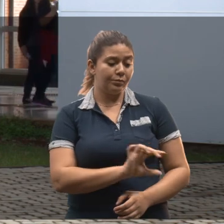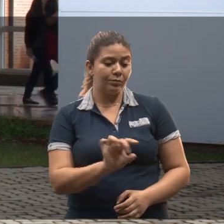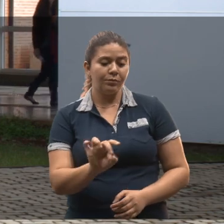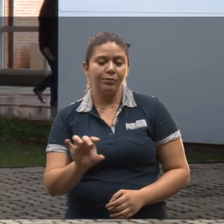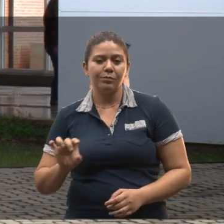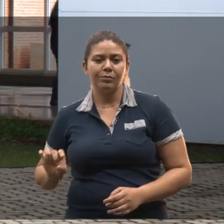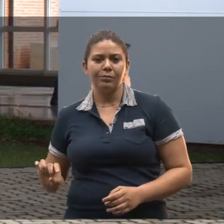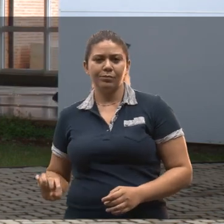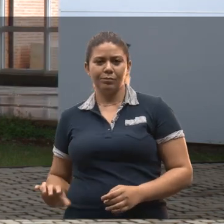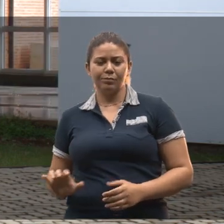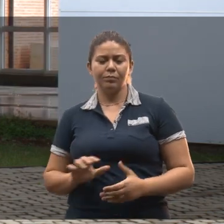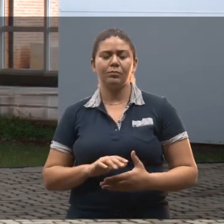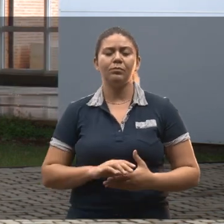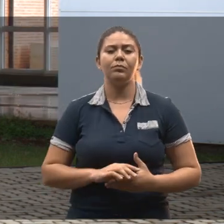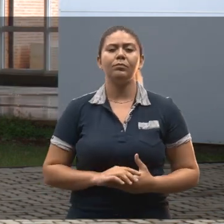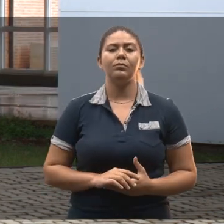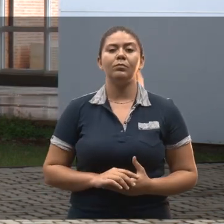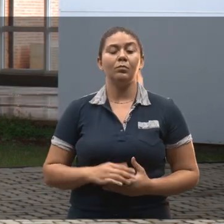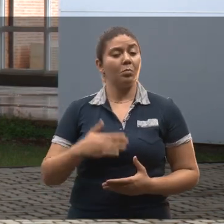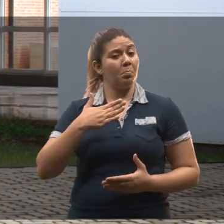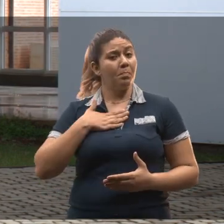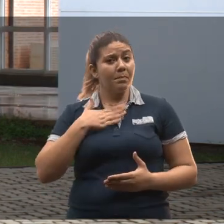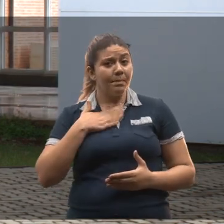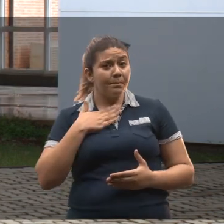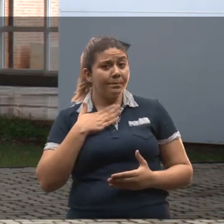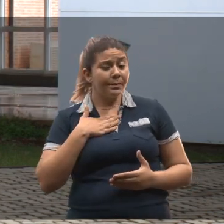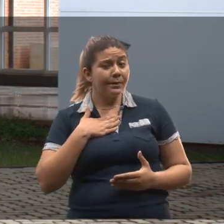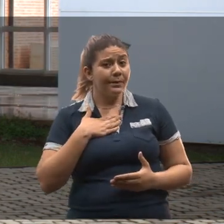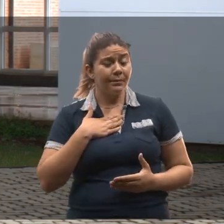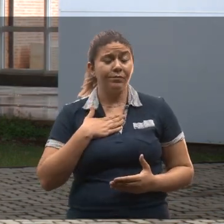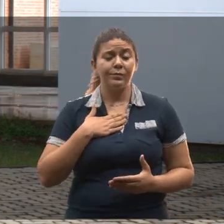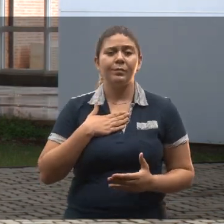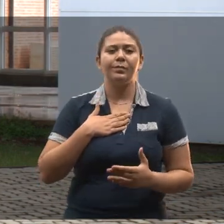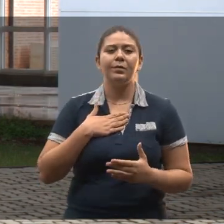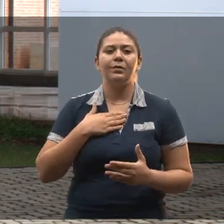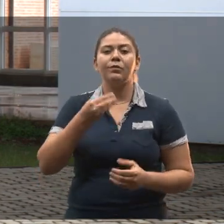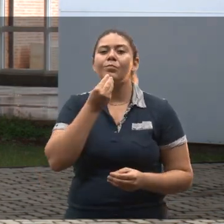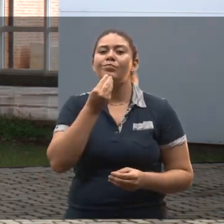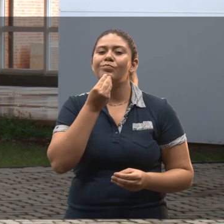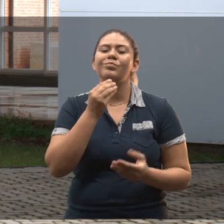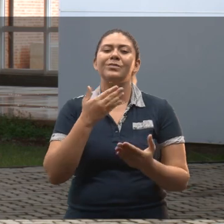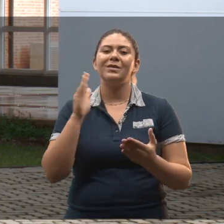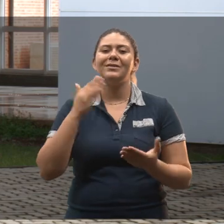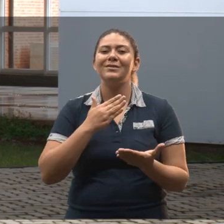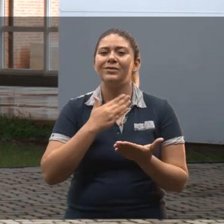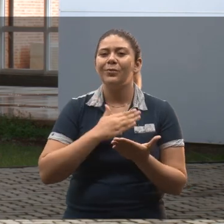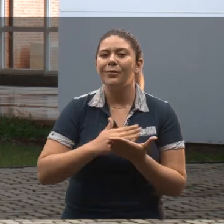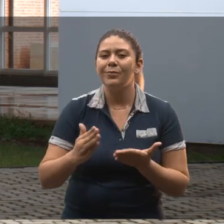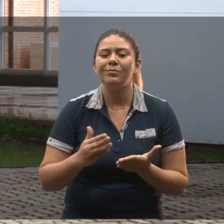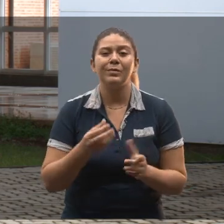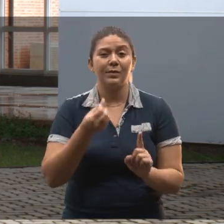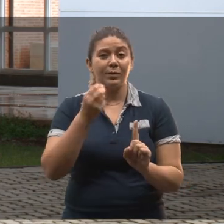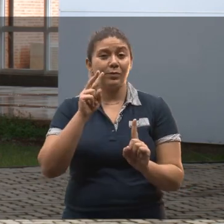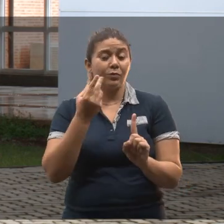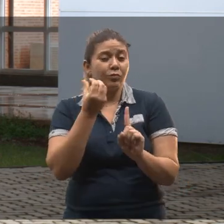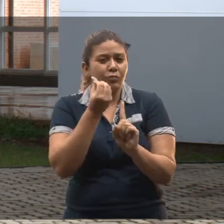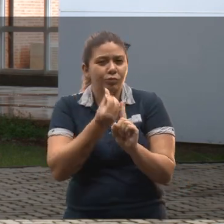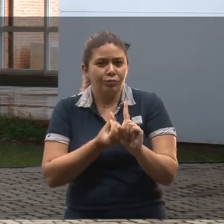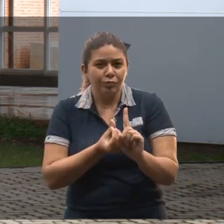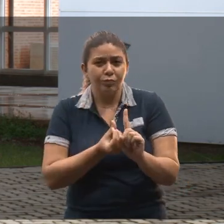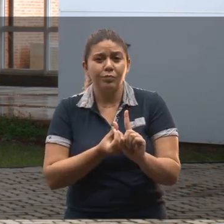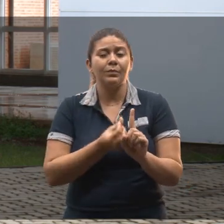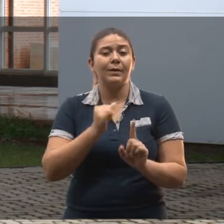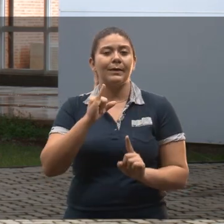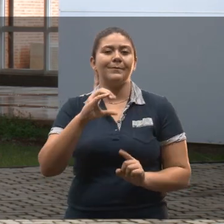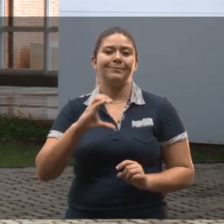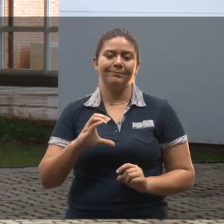cada um na sua área em específico. E, no meu caso, eu tive a oportunidade, desde o segundo semestre, já iniciar a questão